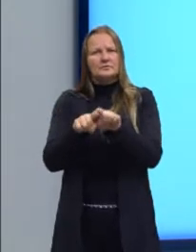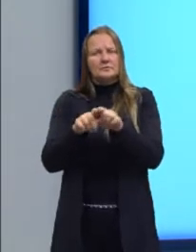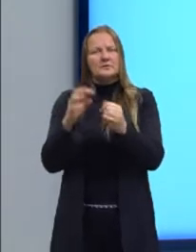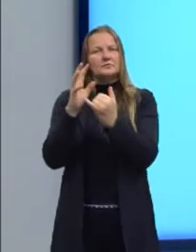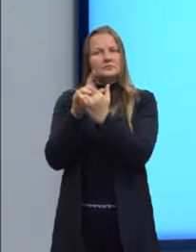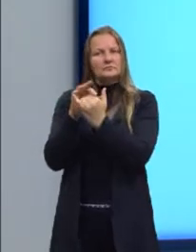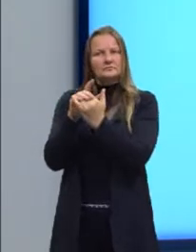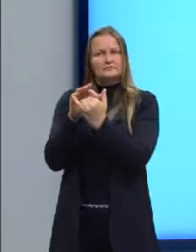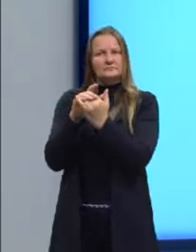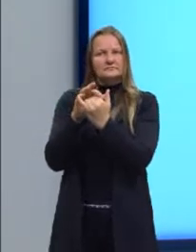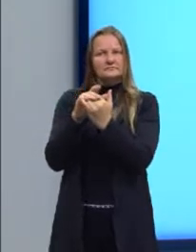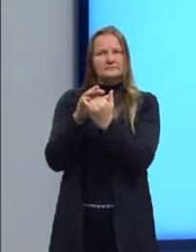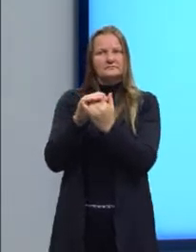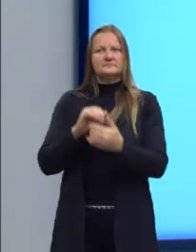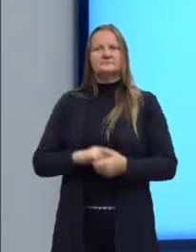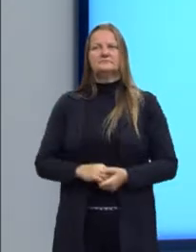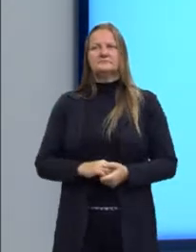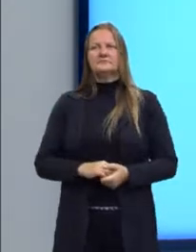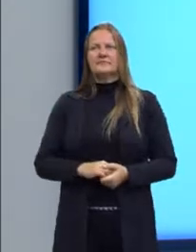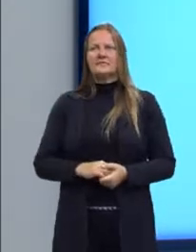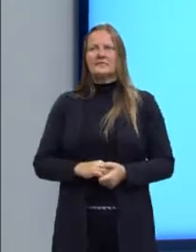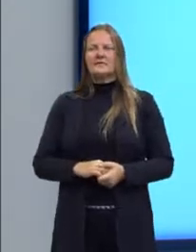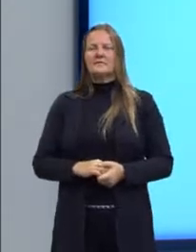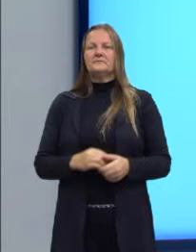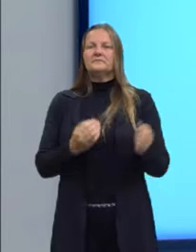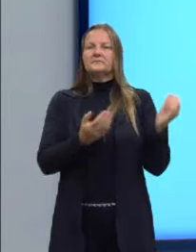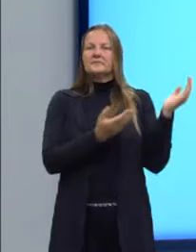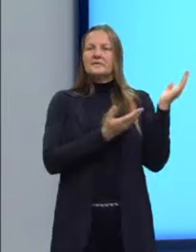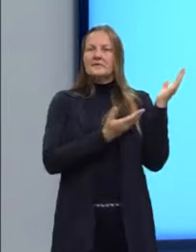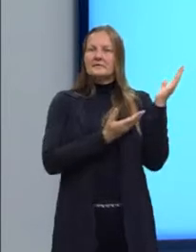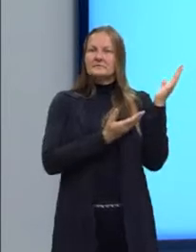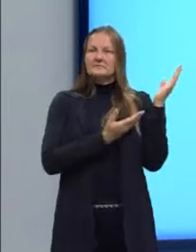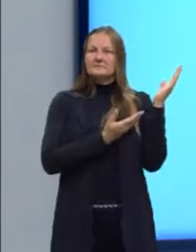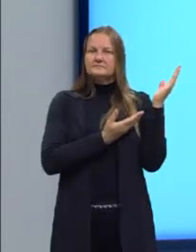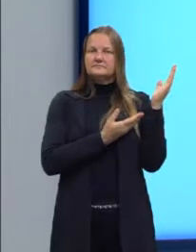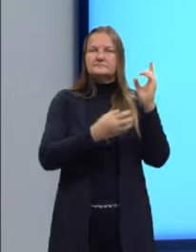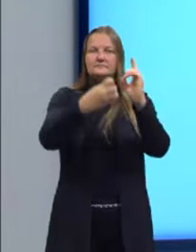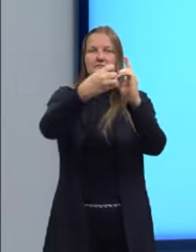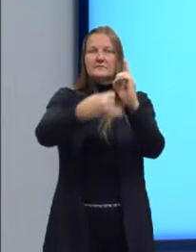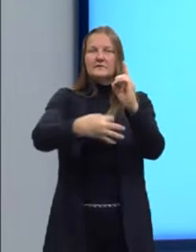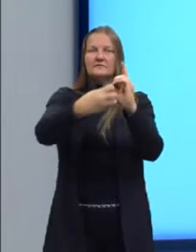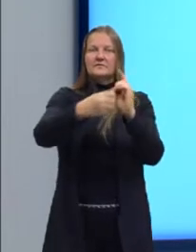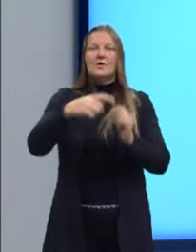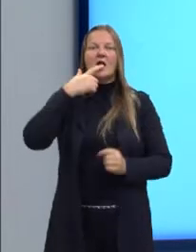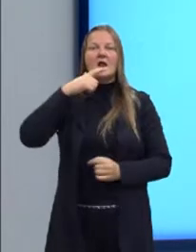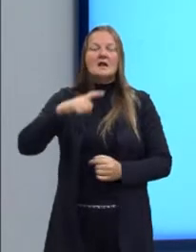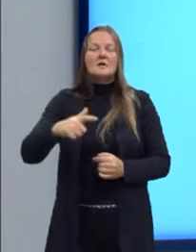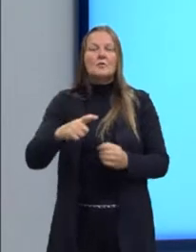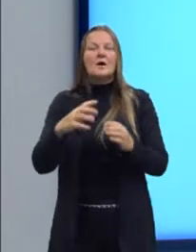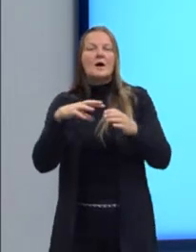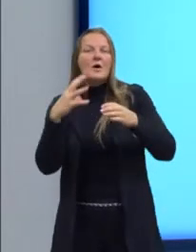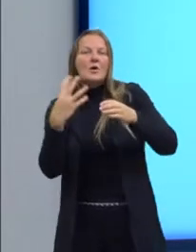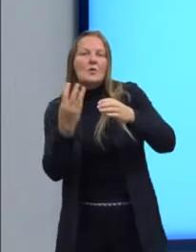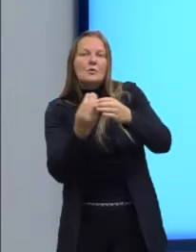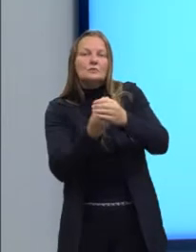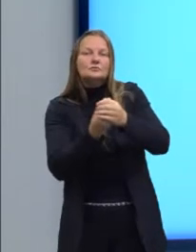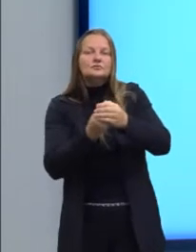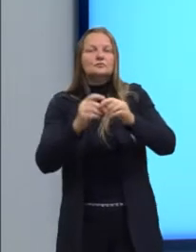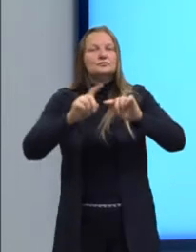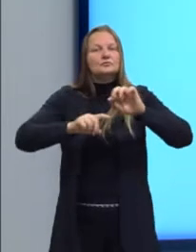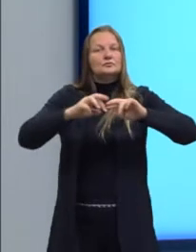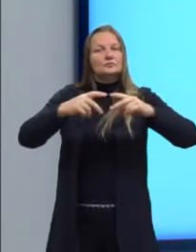do YouTube. E aqui a gente tem uma definição breve para a língua. Conjunto de elementos